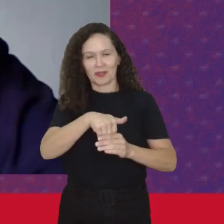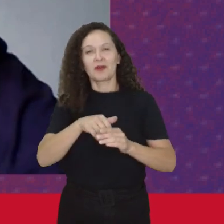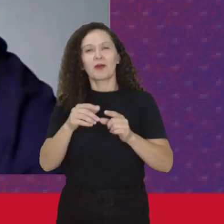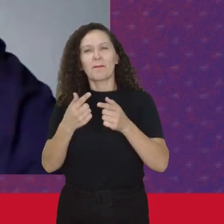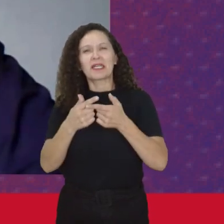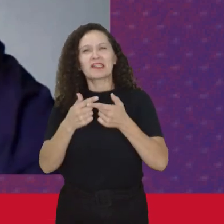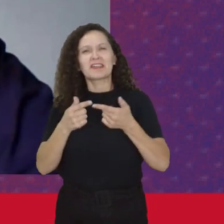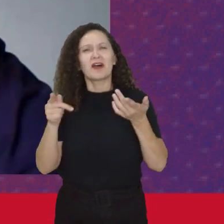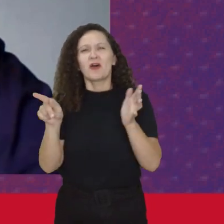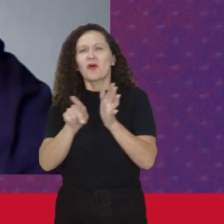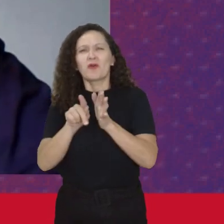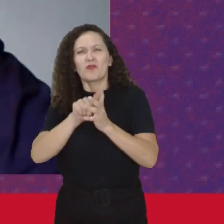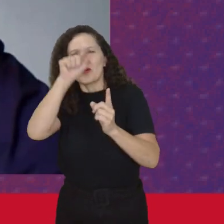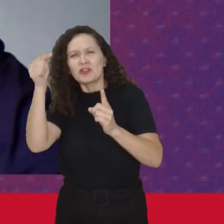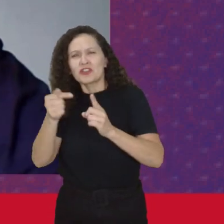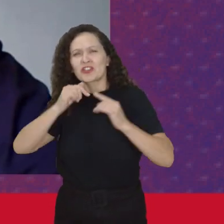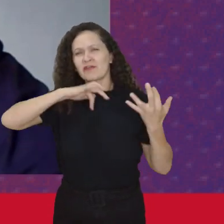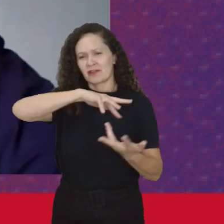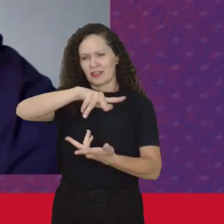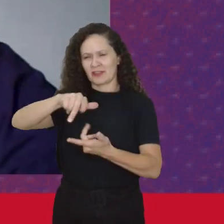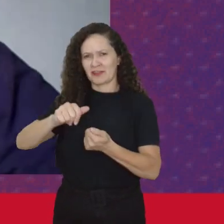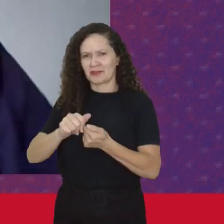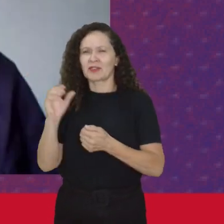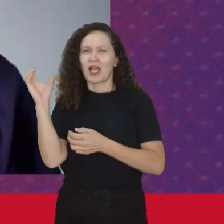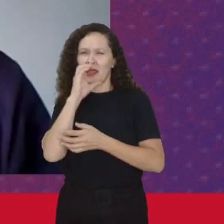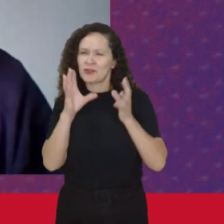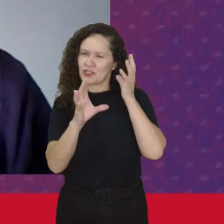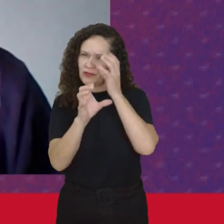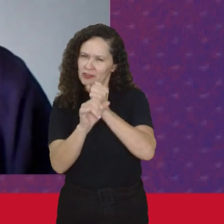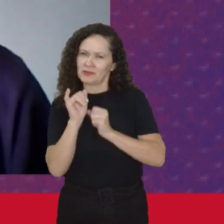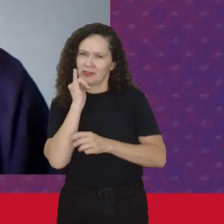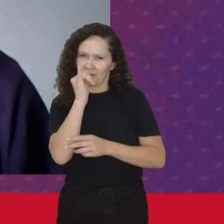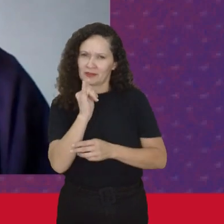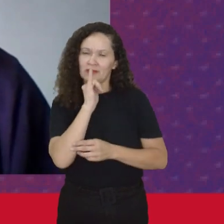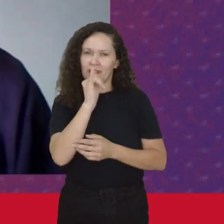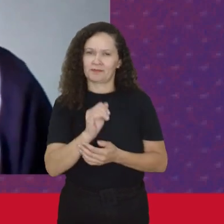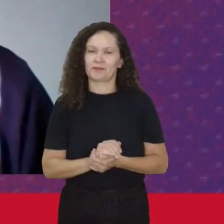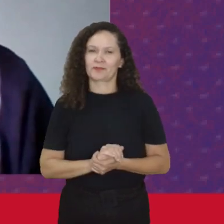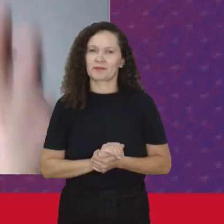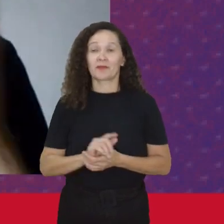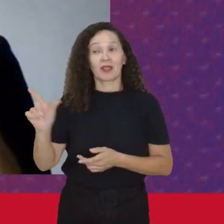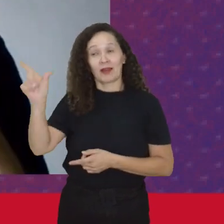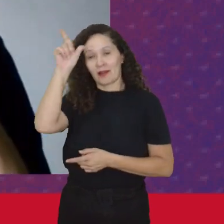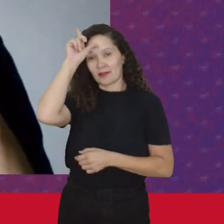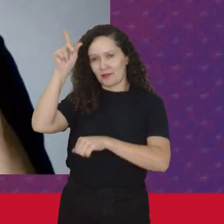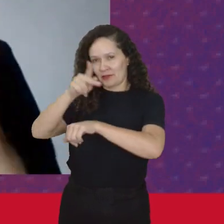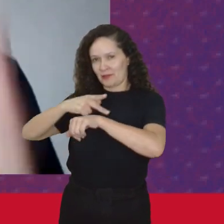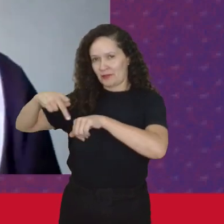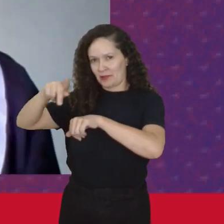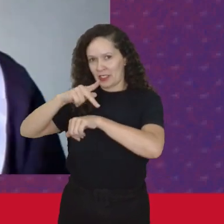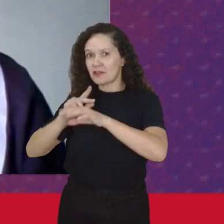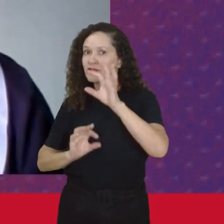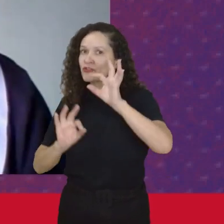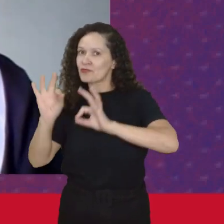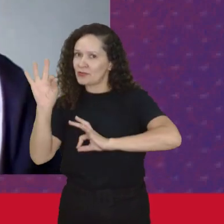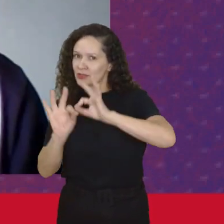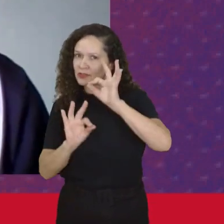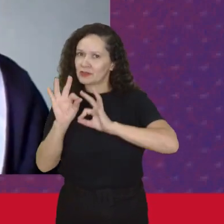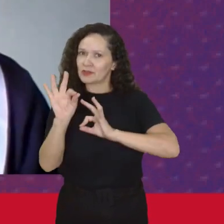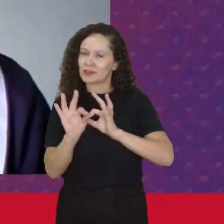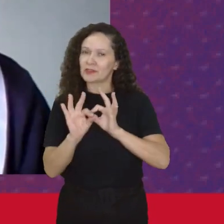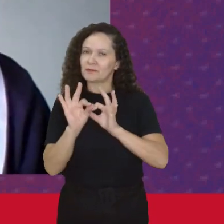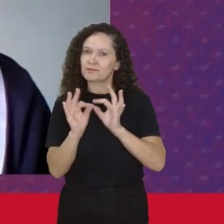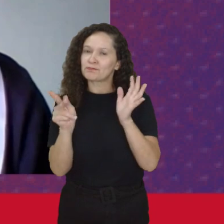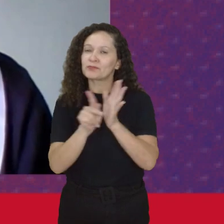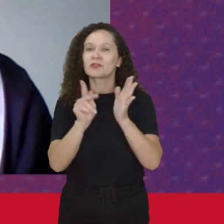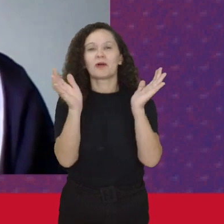internacional E aí de forma Muito breve Eu vou dizer o seguinte Na Alemanha Elas tinham uma organização Das